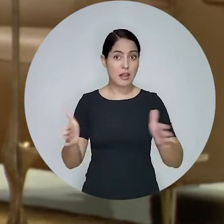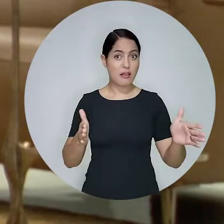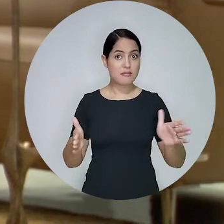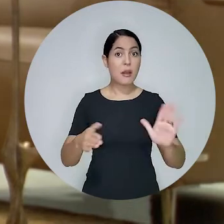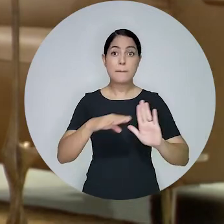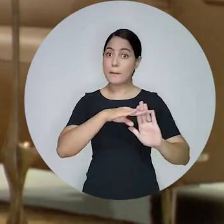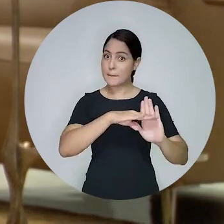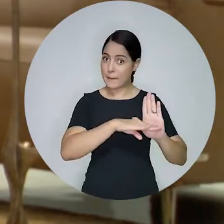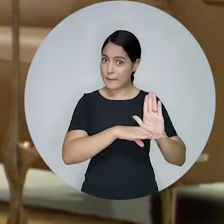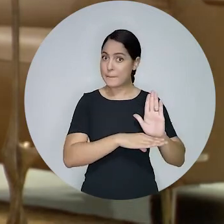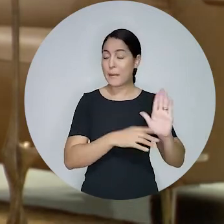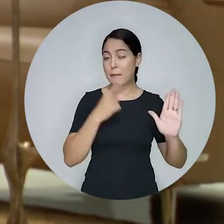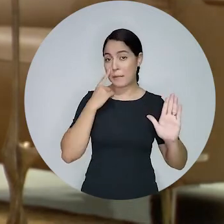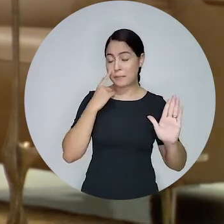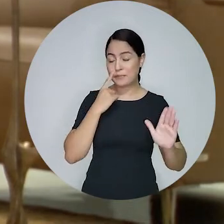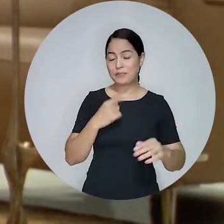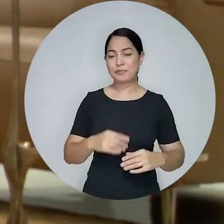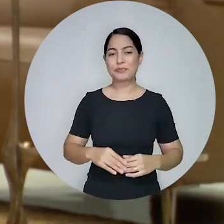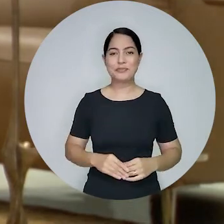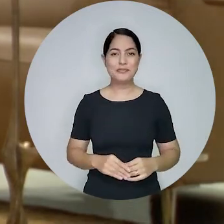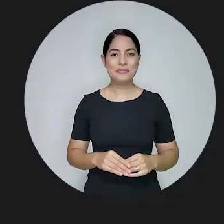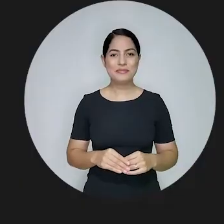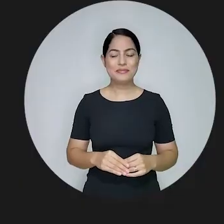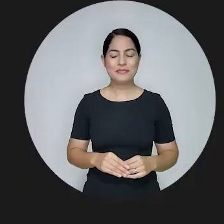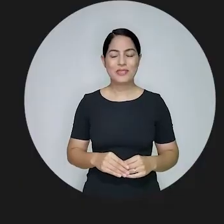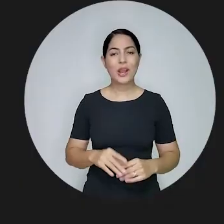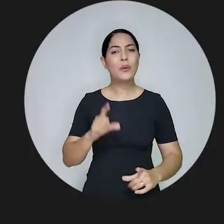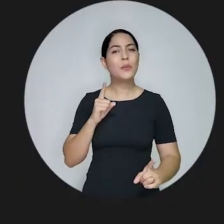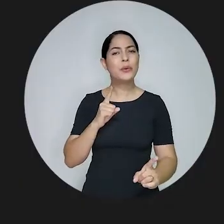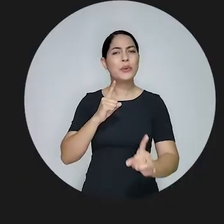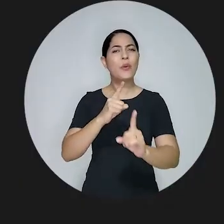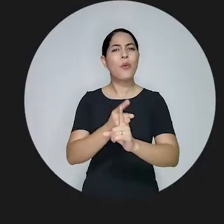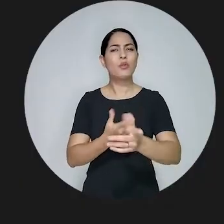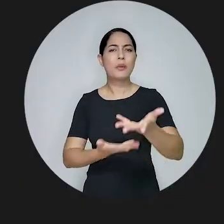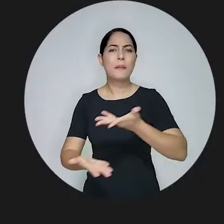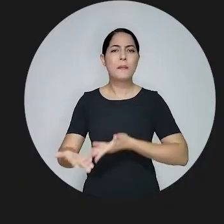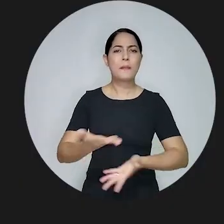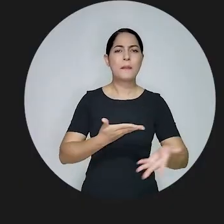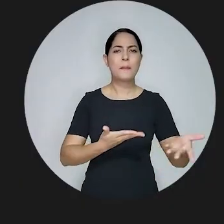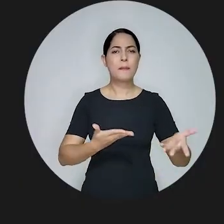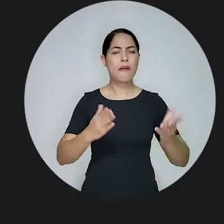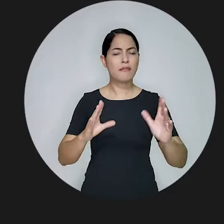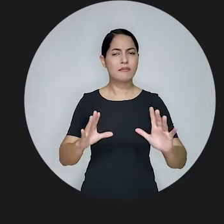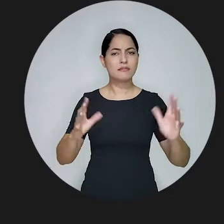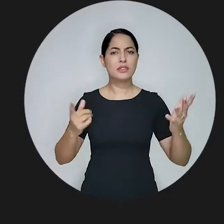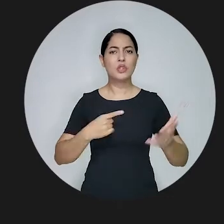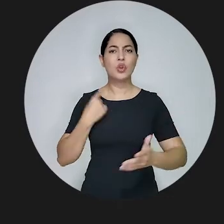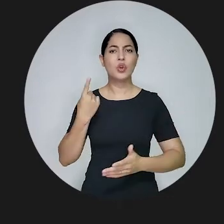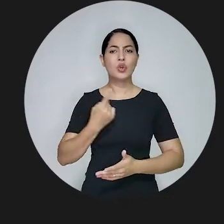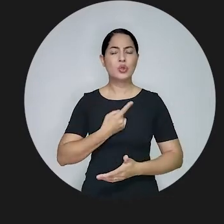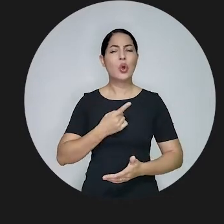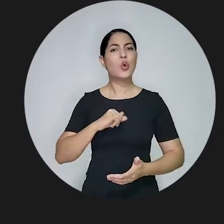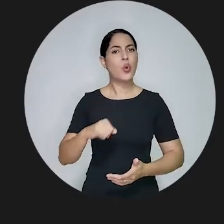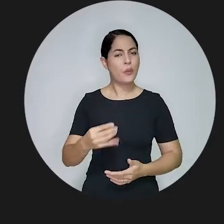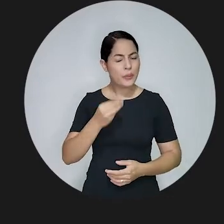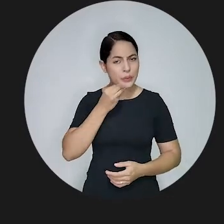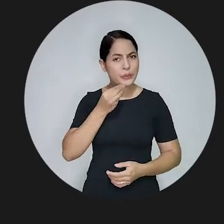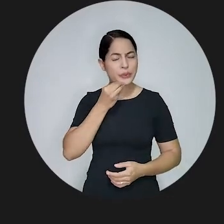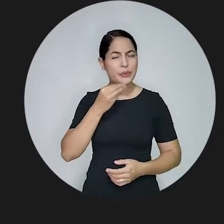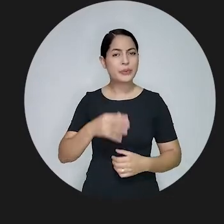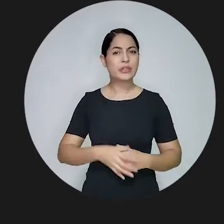estratégico do triênio foi a pauta da reunião. O encontro foi uma oportunidade para que nós conhecêssemos